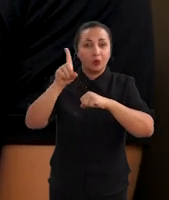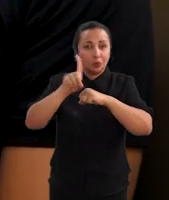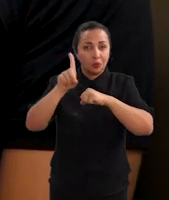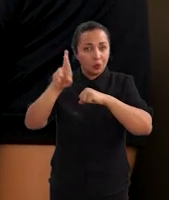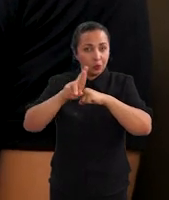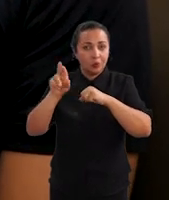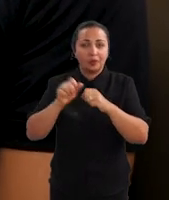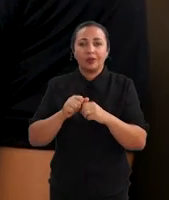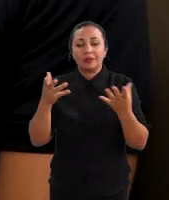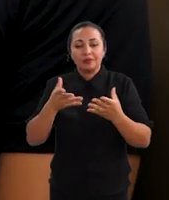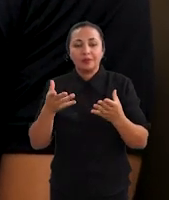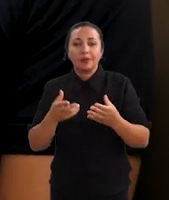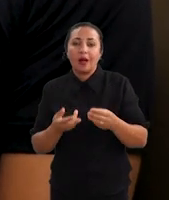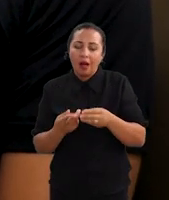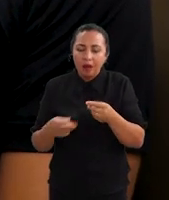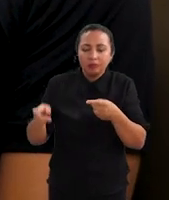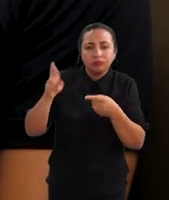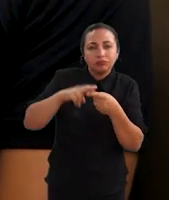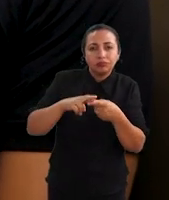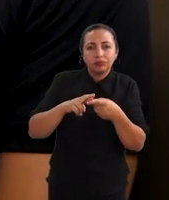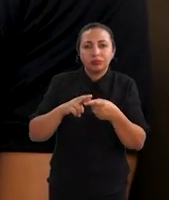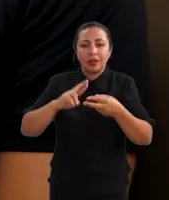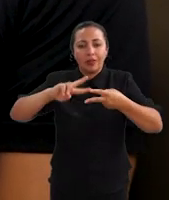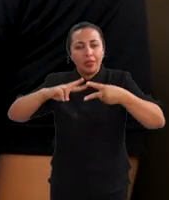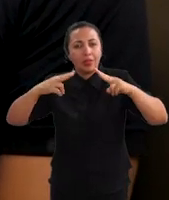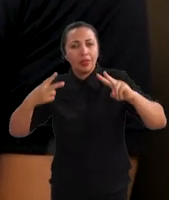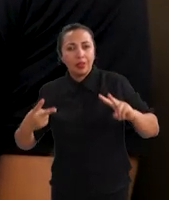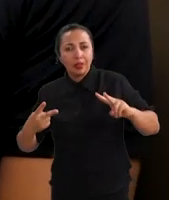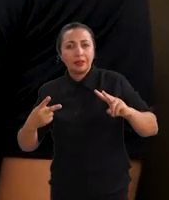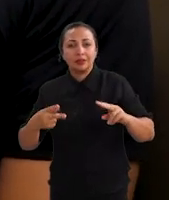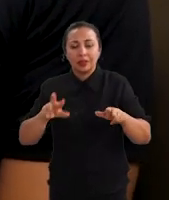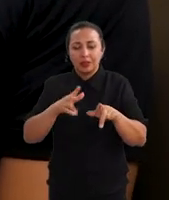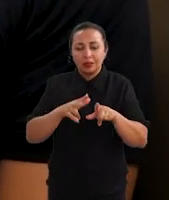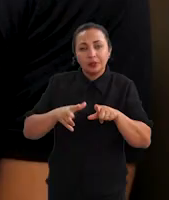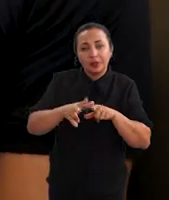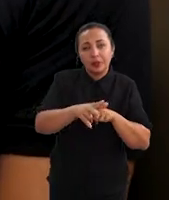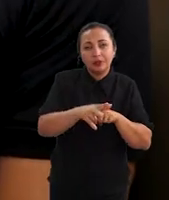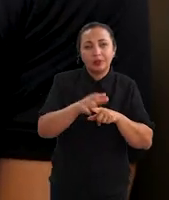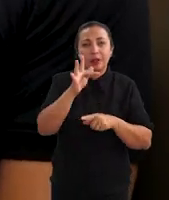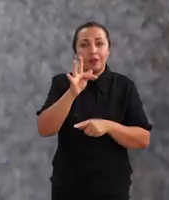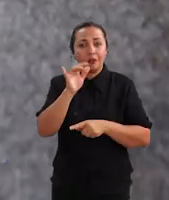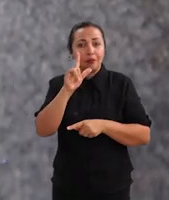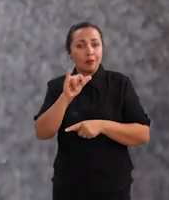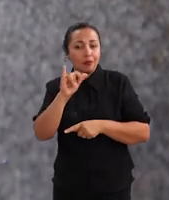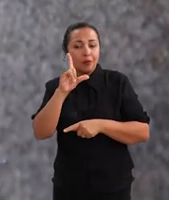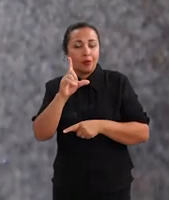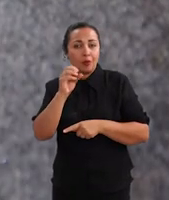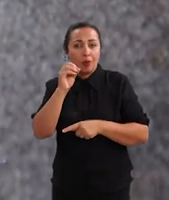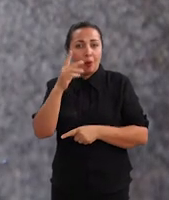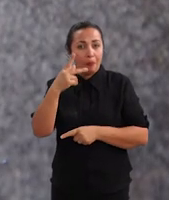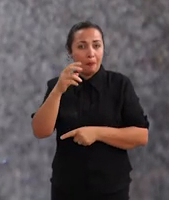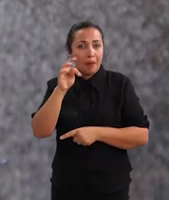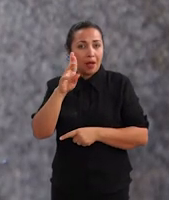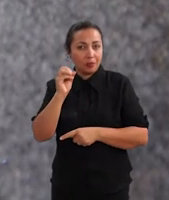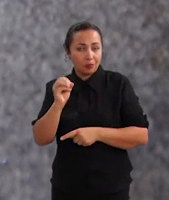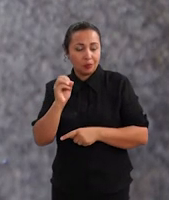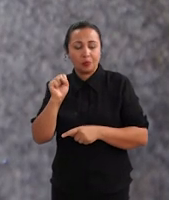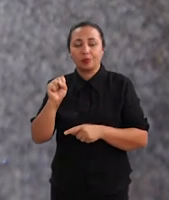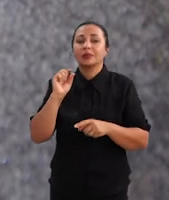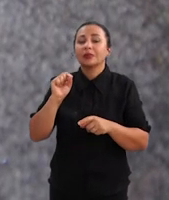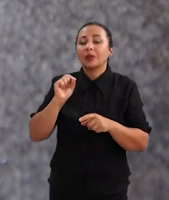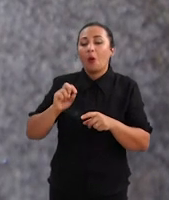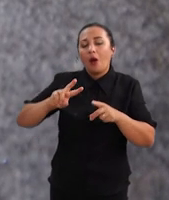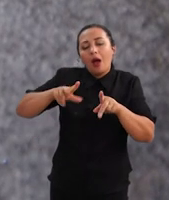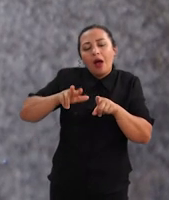intitulado Revisão Taxonômica do Gênero de Gêneros Neutropicais Filopensos, que é um gênero de lagartixas que está